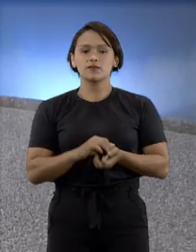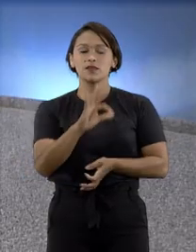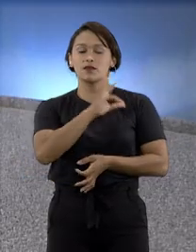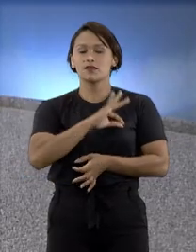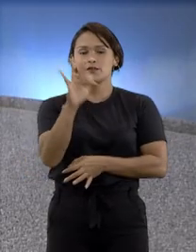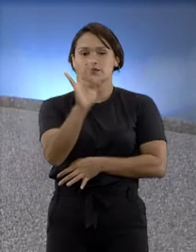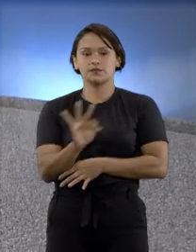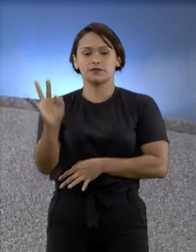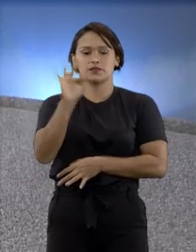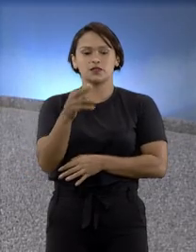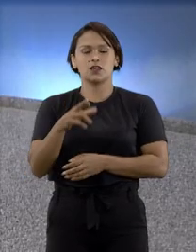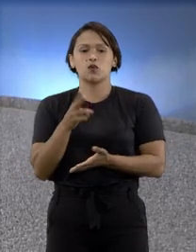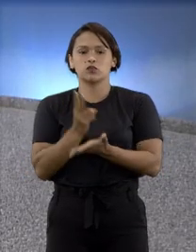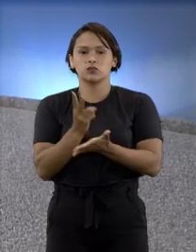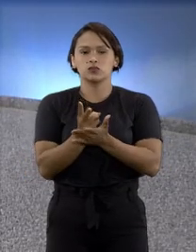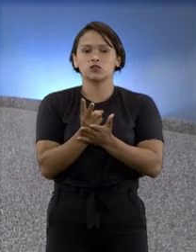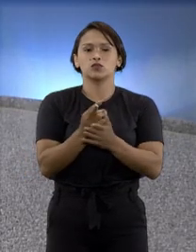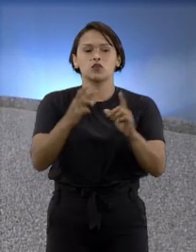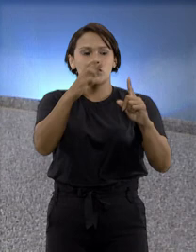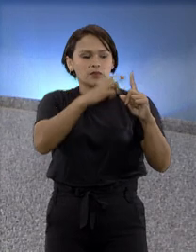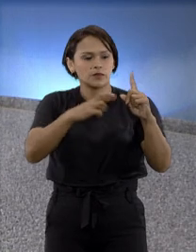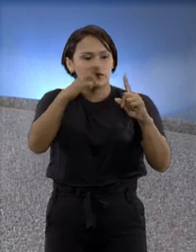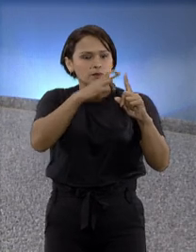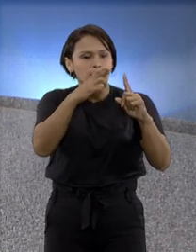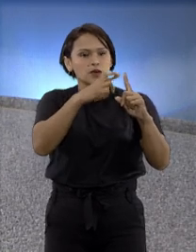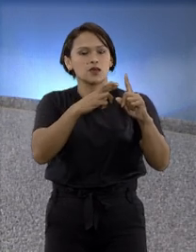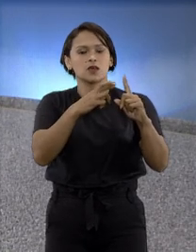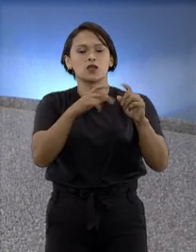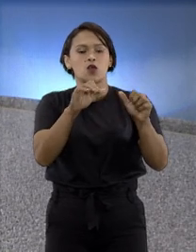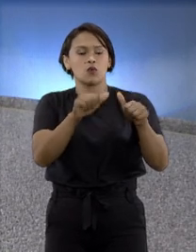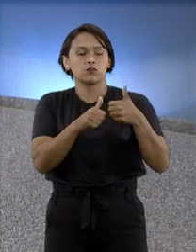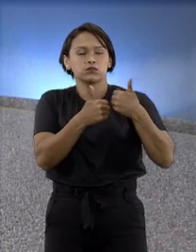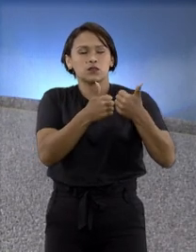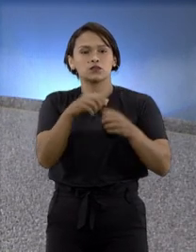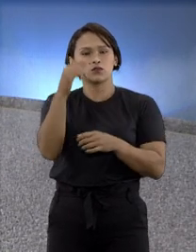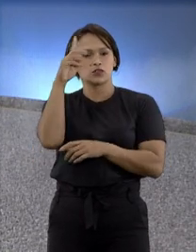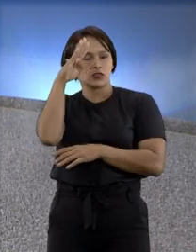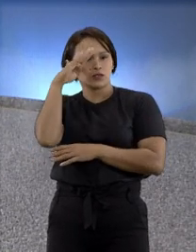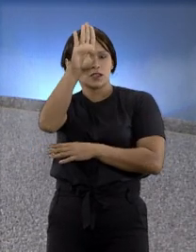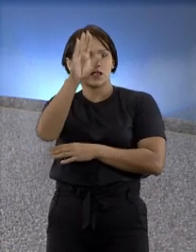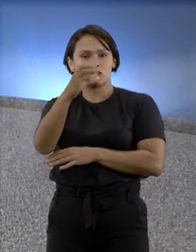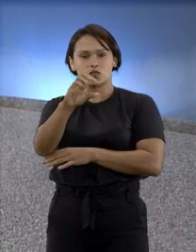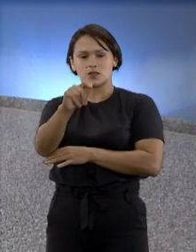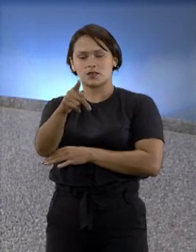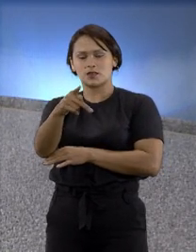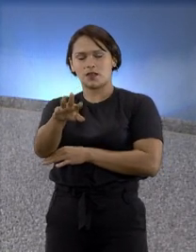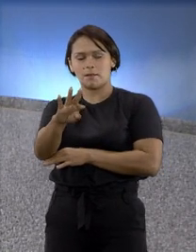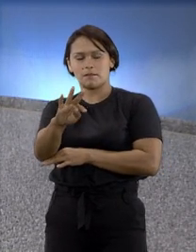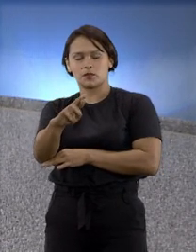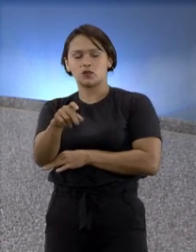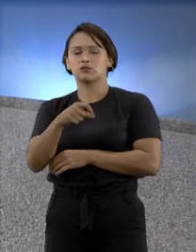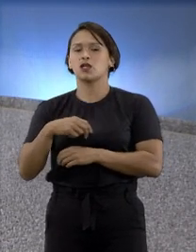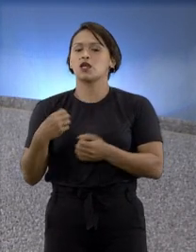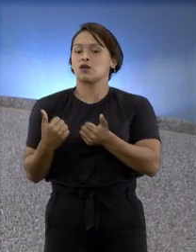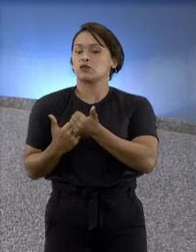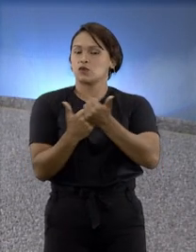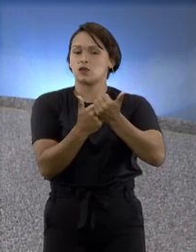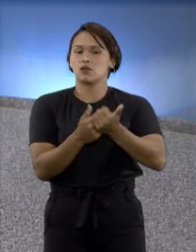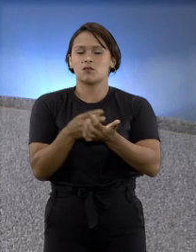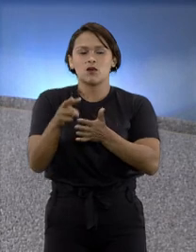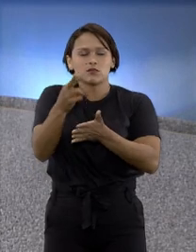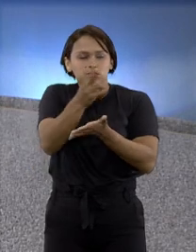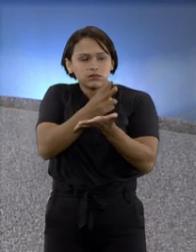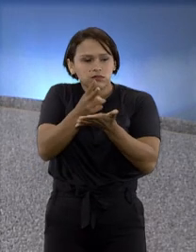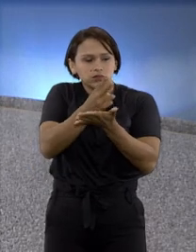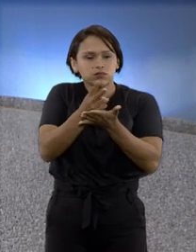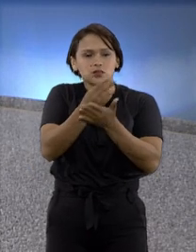A Polícia Federal apura o caso. O Comando de Defesa Cibernética do Exército e do Serpro colaboram com as investigações